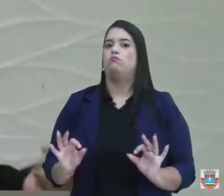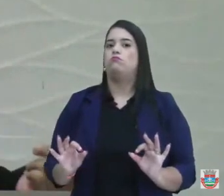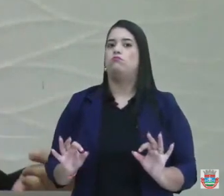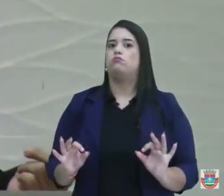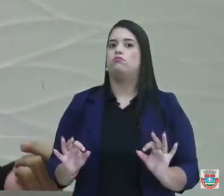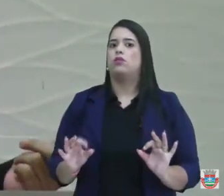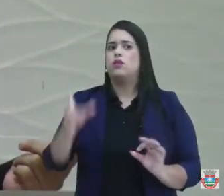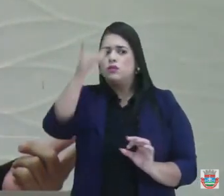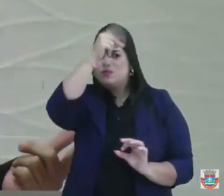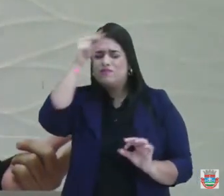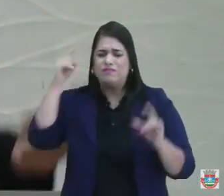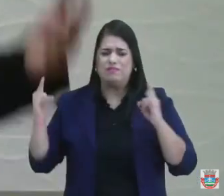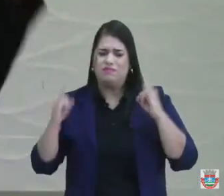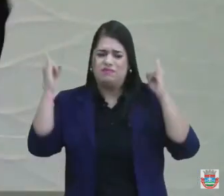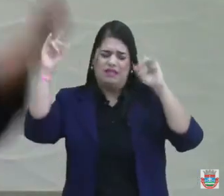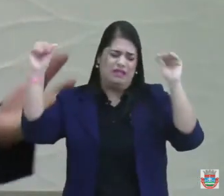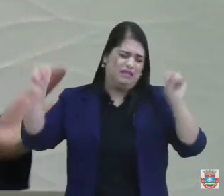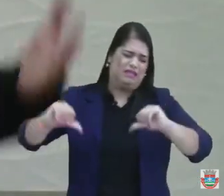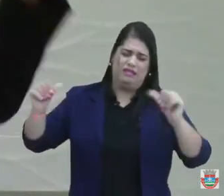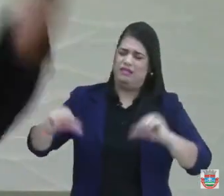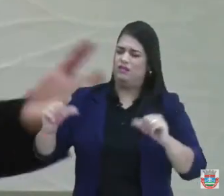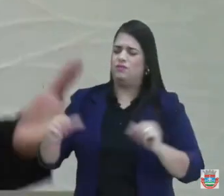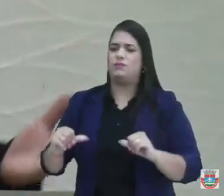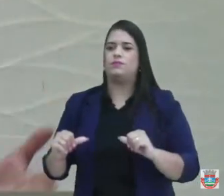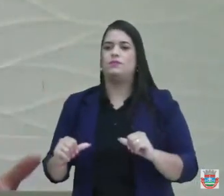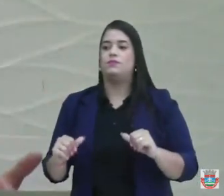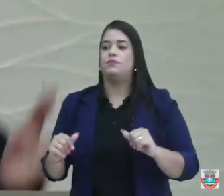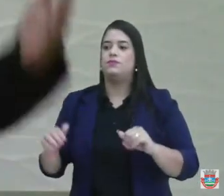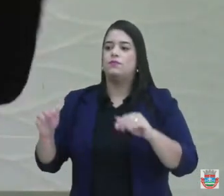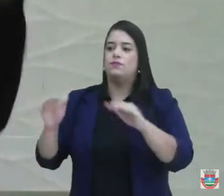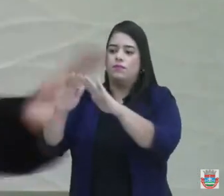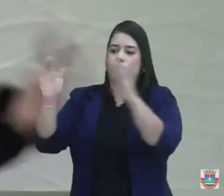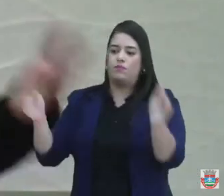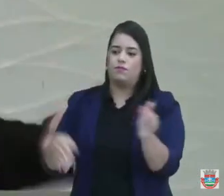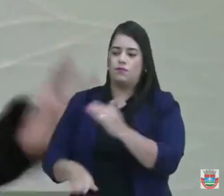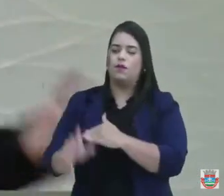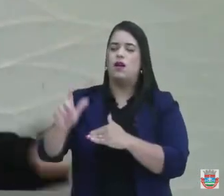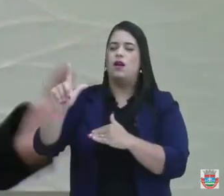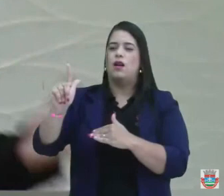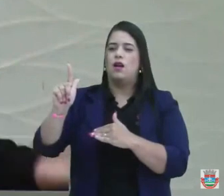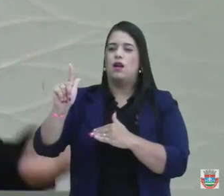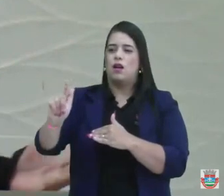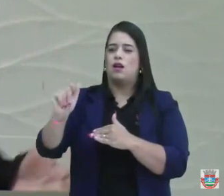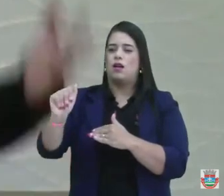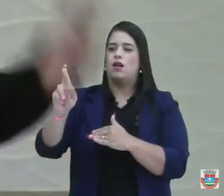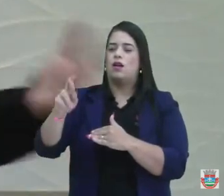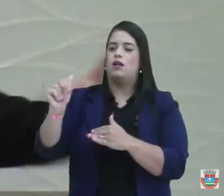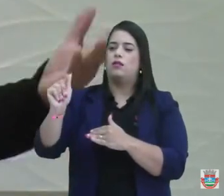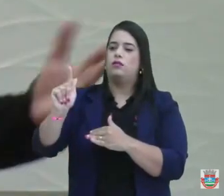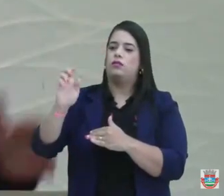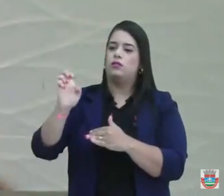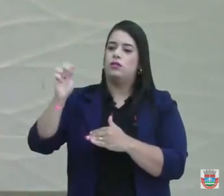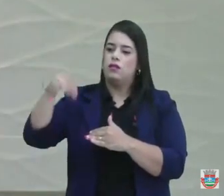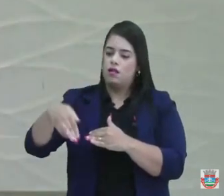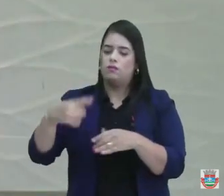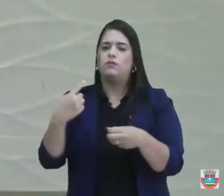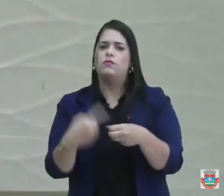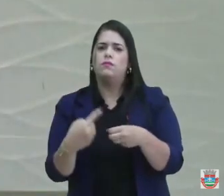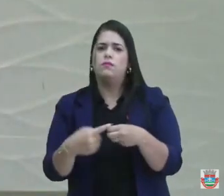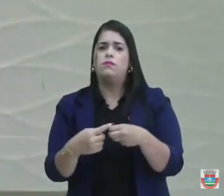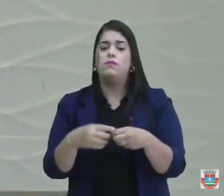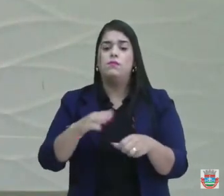destiorada, deixamos na garagem municipal, mais de 60 veículos, para atender o nosso povo.